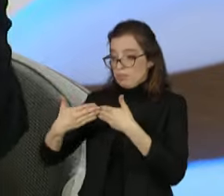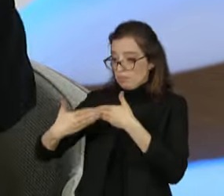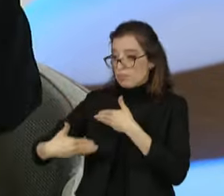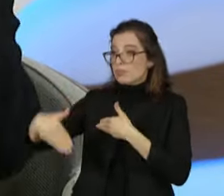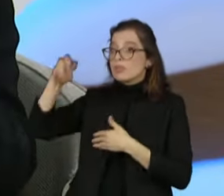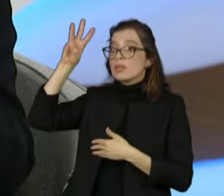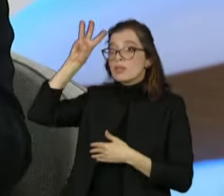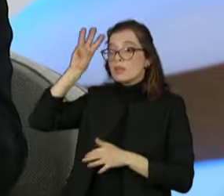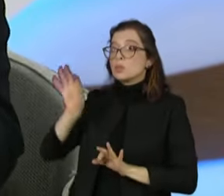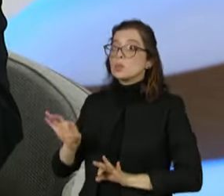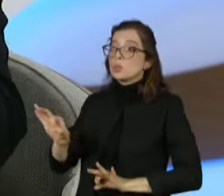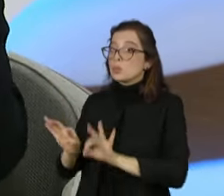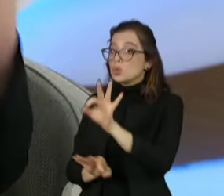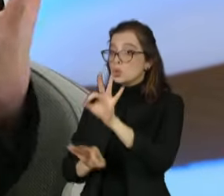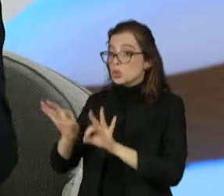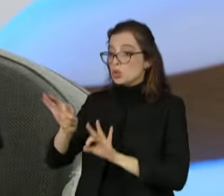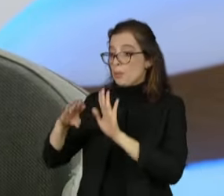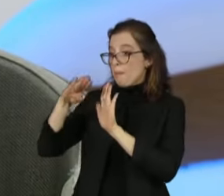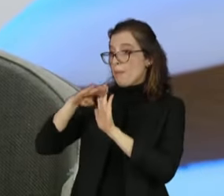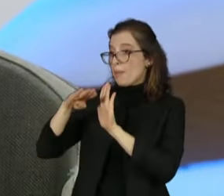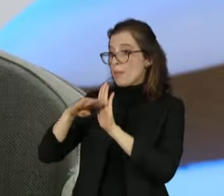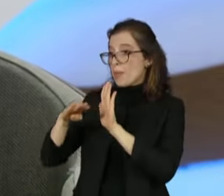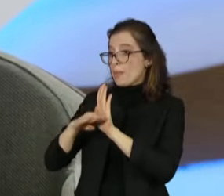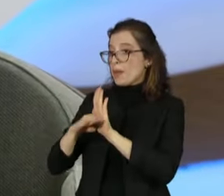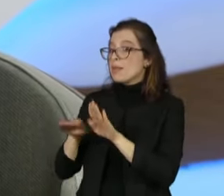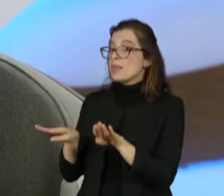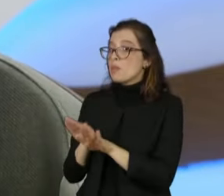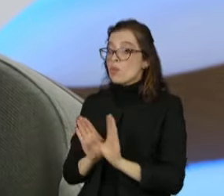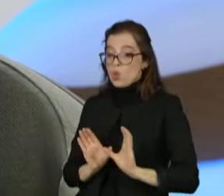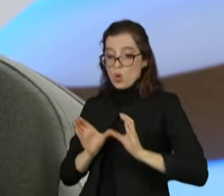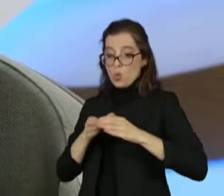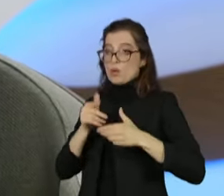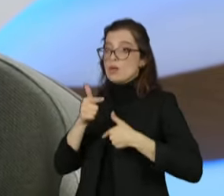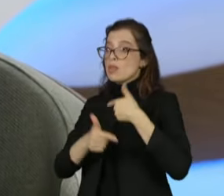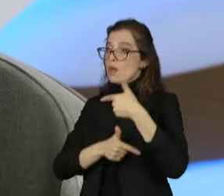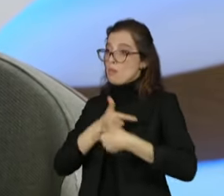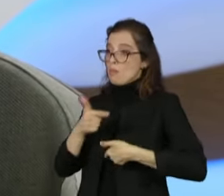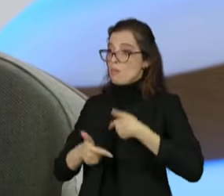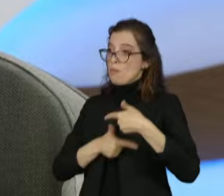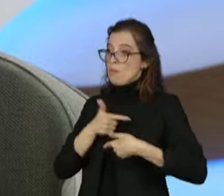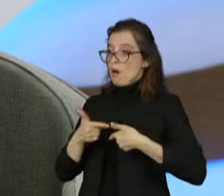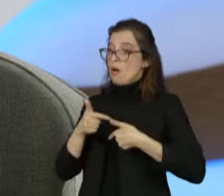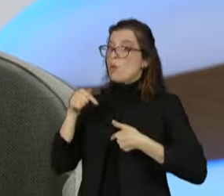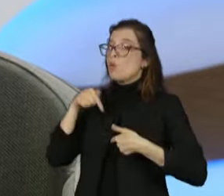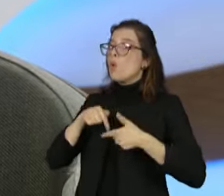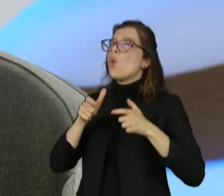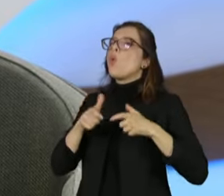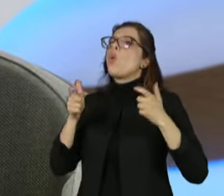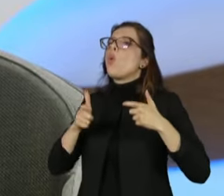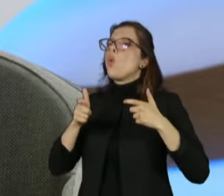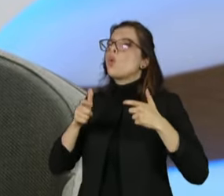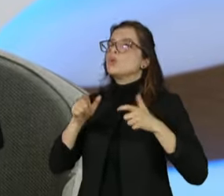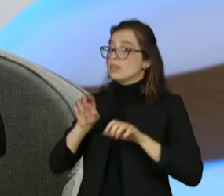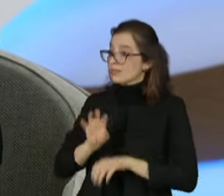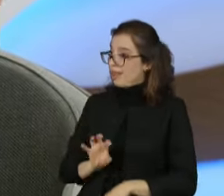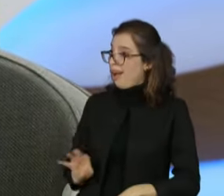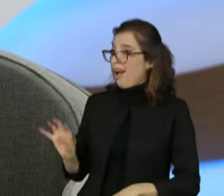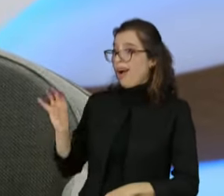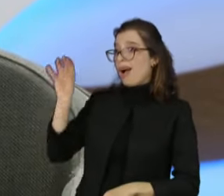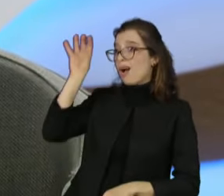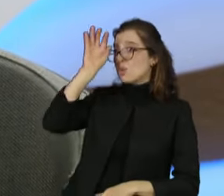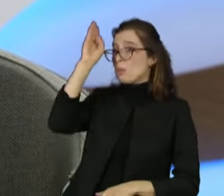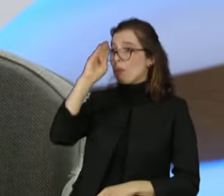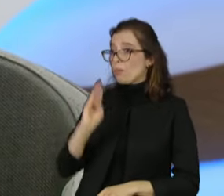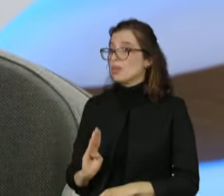programa de governo e toda a equipe. E a equipe, ela é feita pelos núcleos dos nossos partidos, não só para os grandes economistas, as